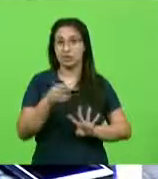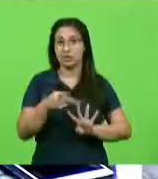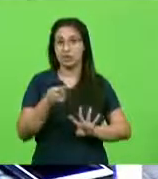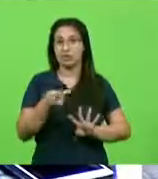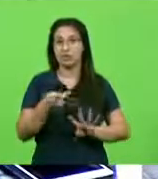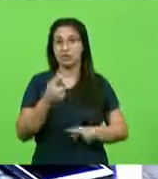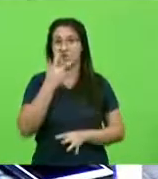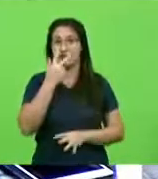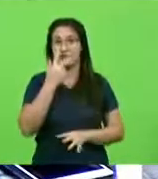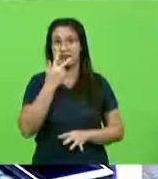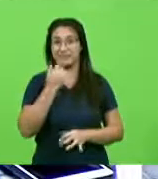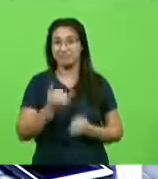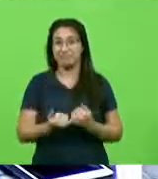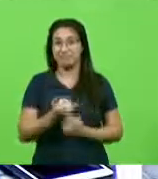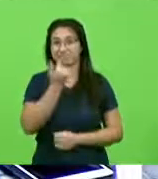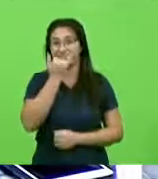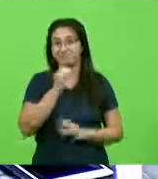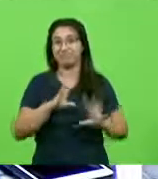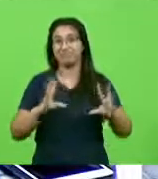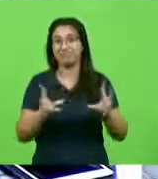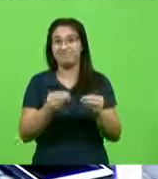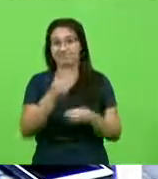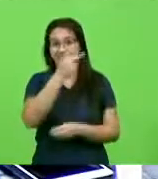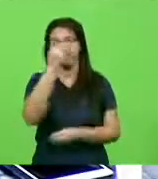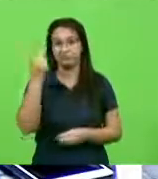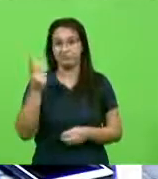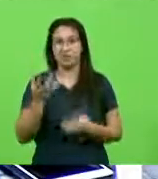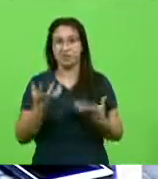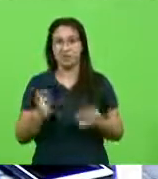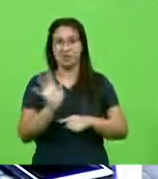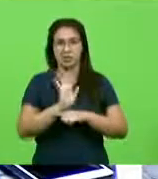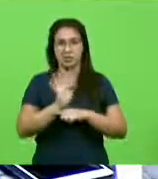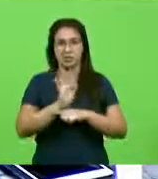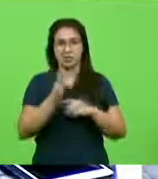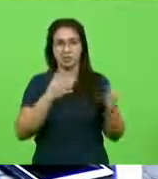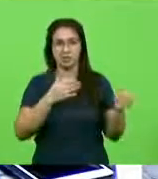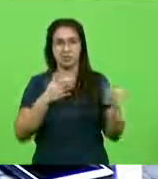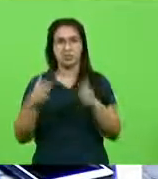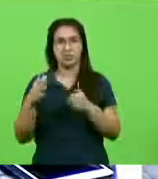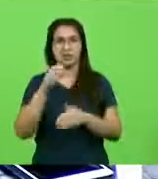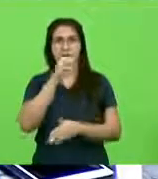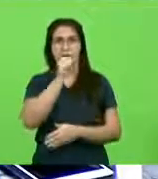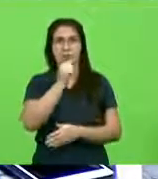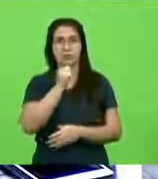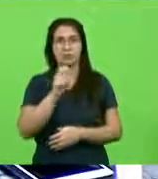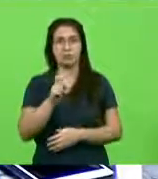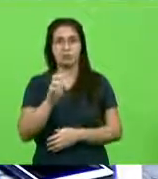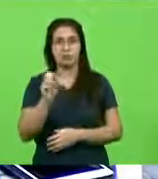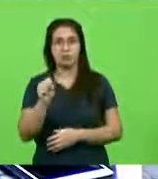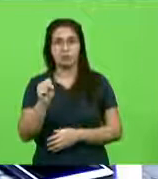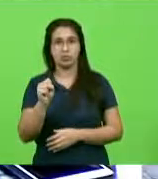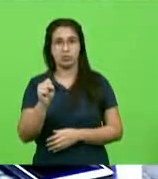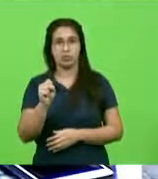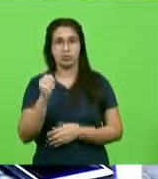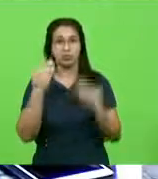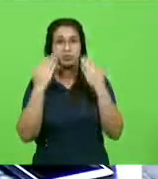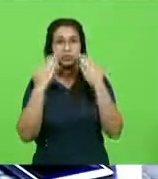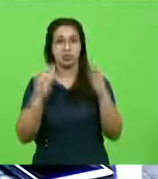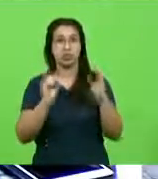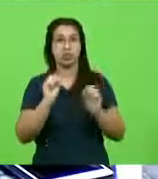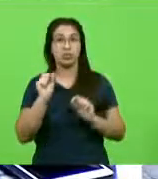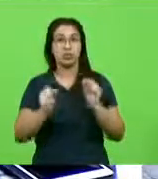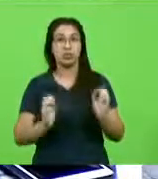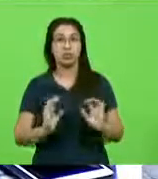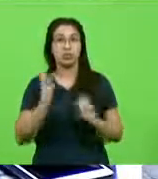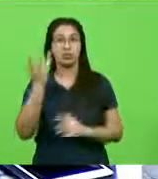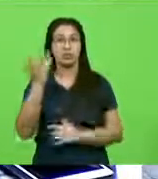de todo mundo. Eu queria pedir a tua utilização, deputado Alba, para passar um vídeo de 58 segundos para que pudesse mostrar o que está acontecendo em